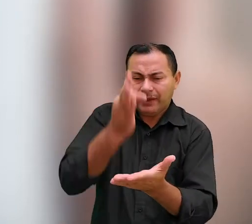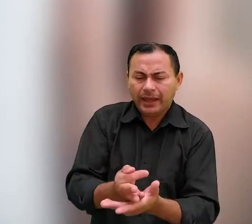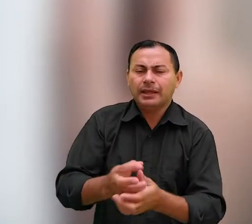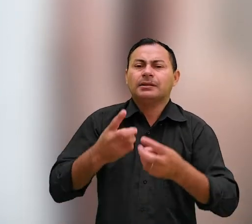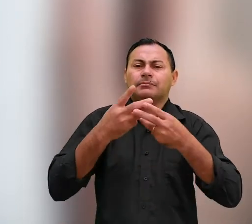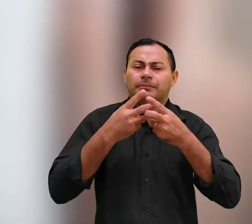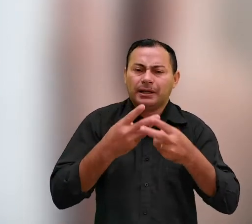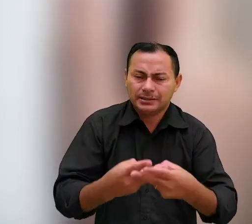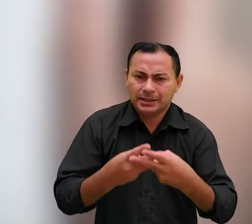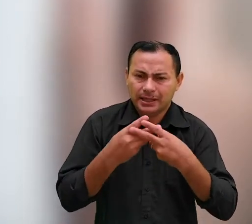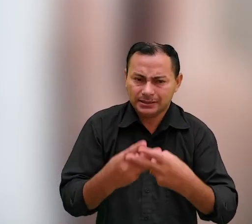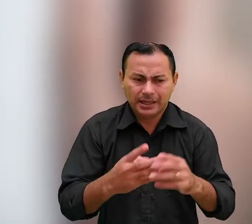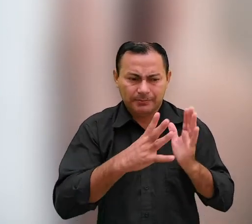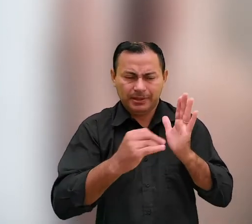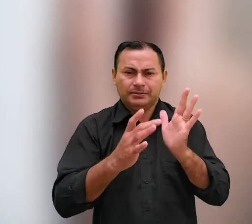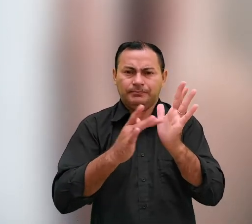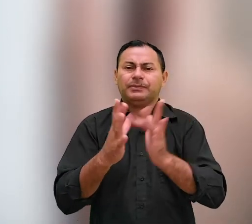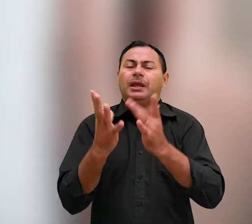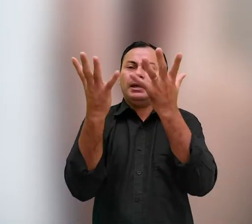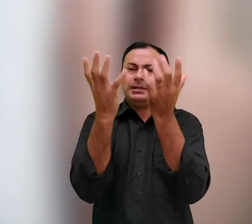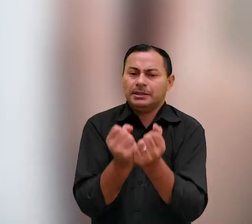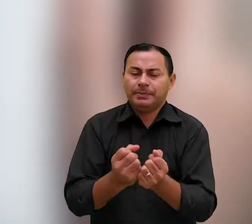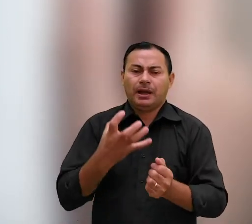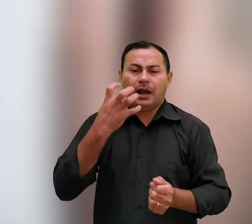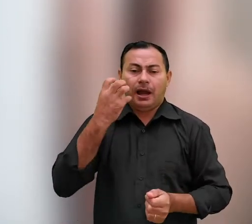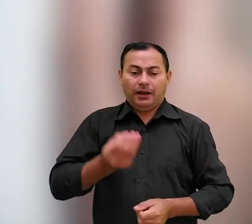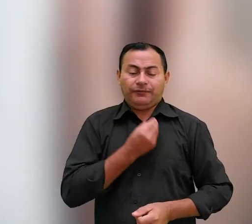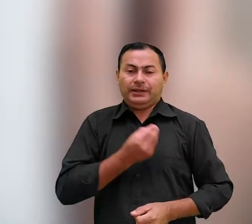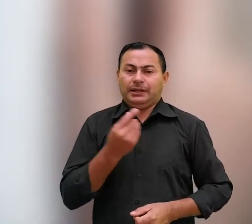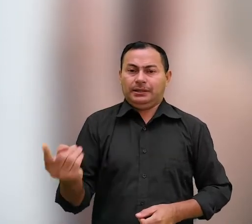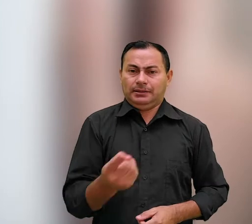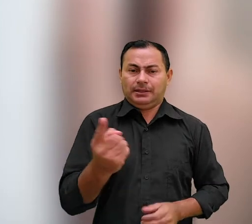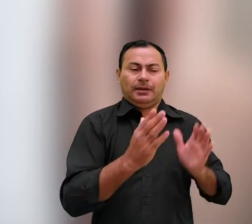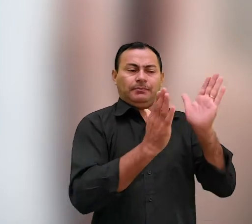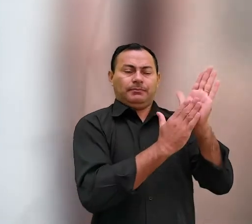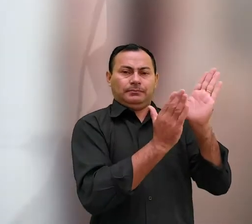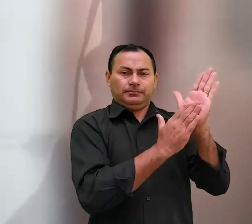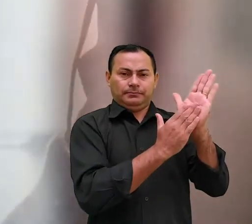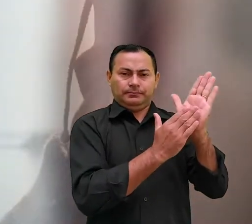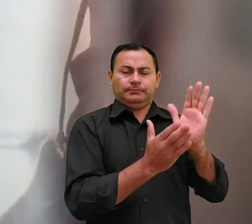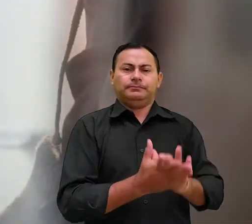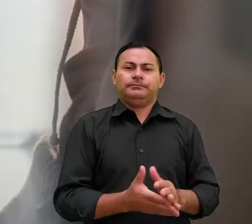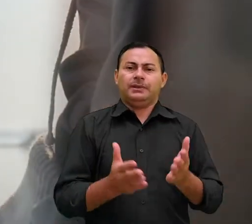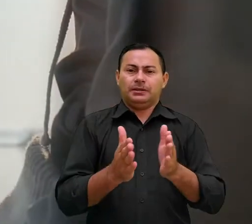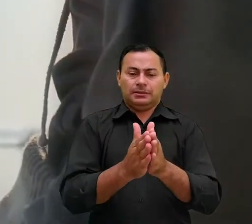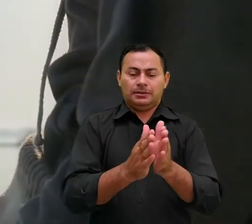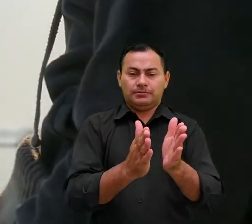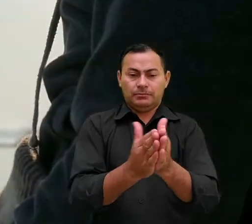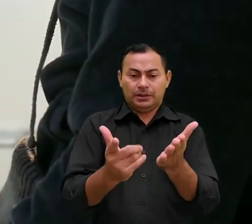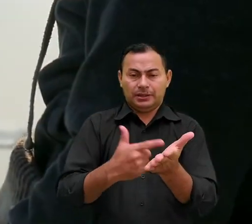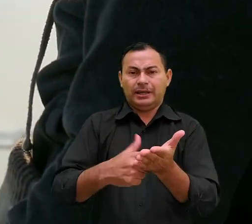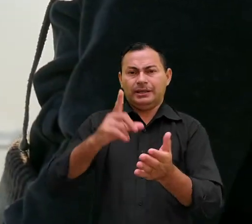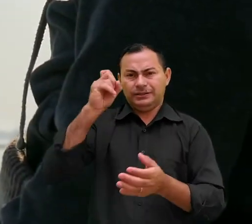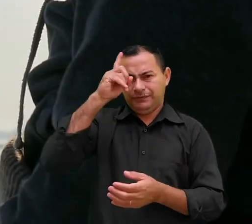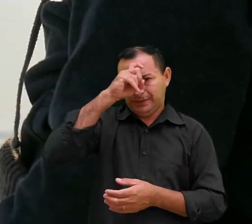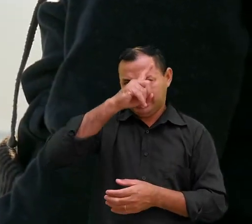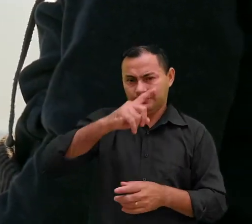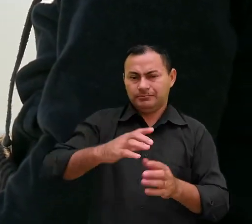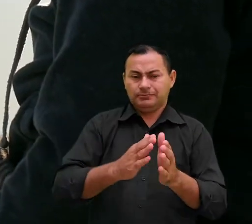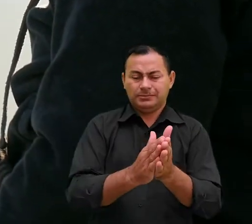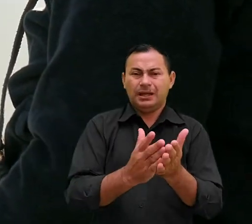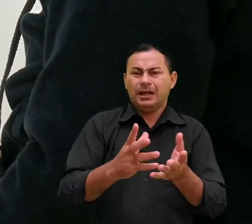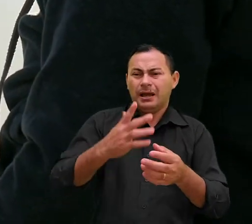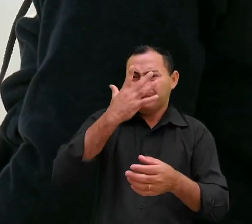da fé e da paciência receba a herança prometida esta passagem é difícil